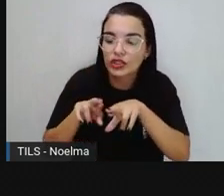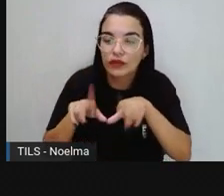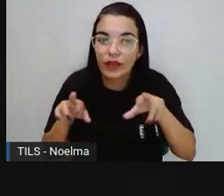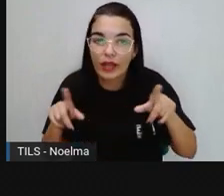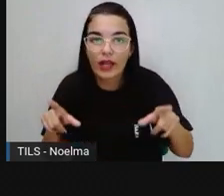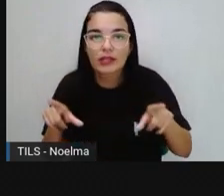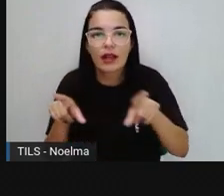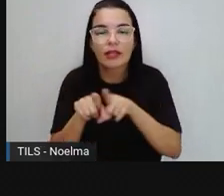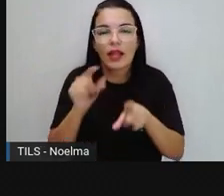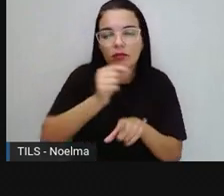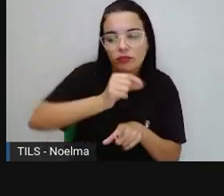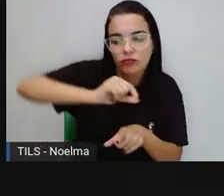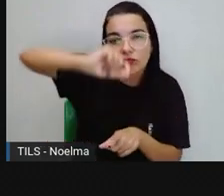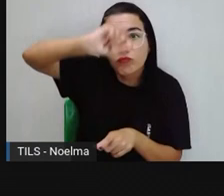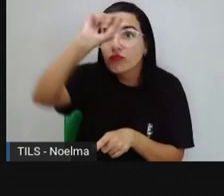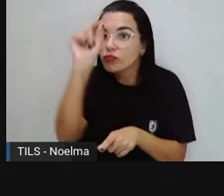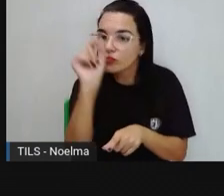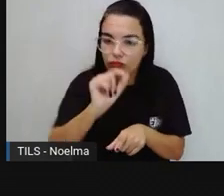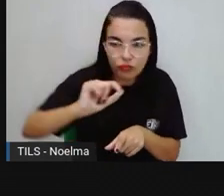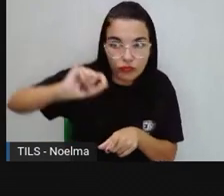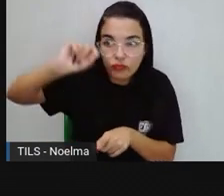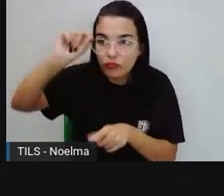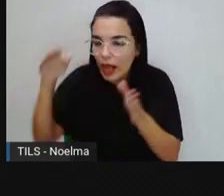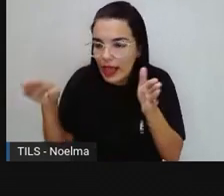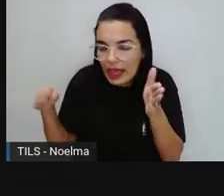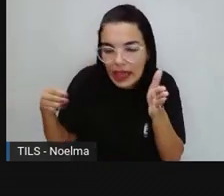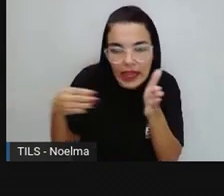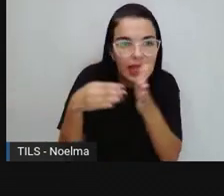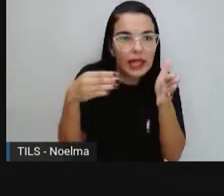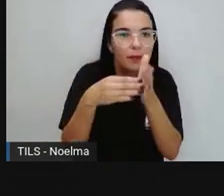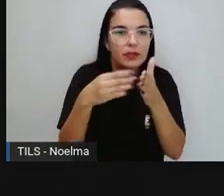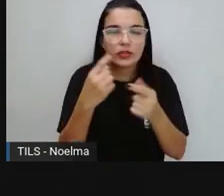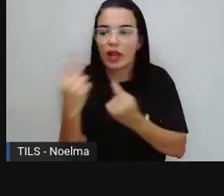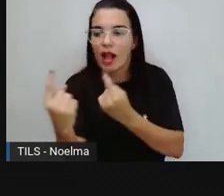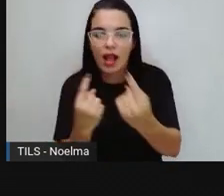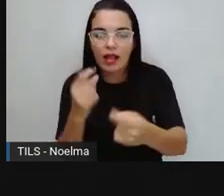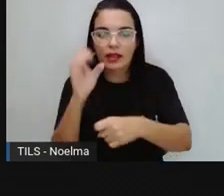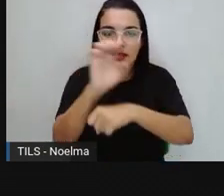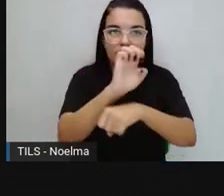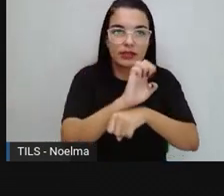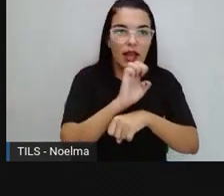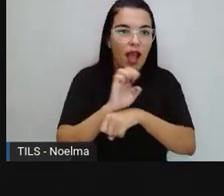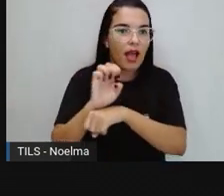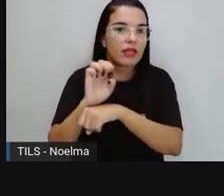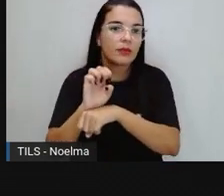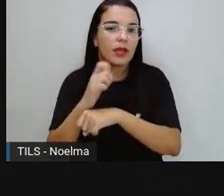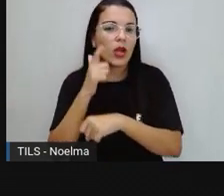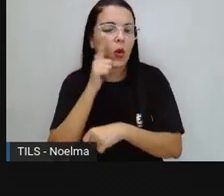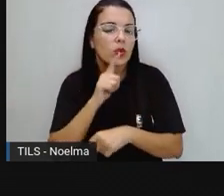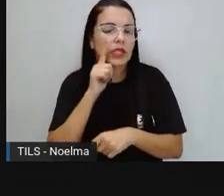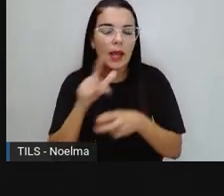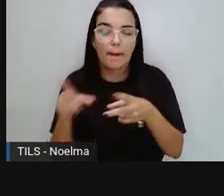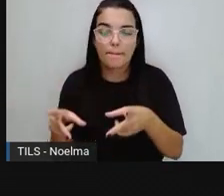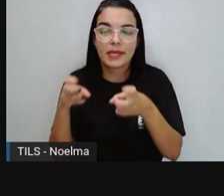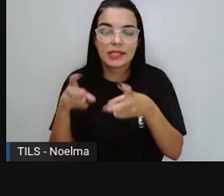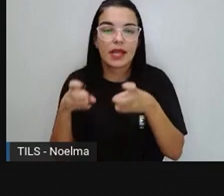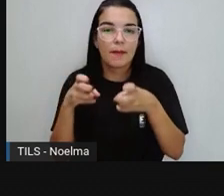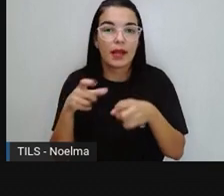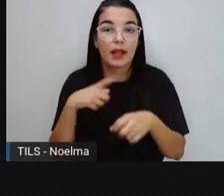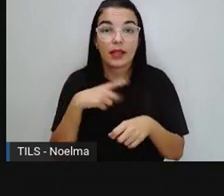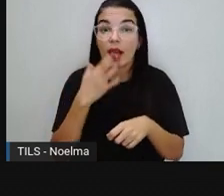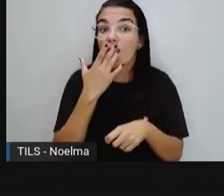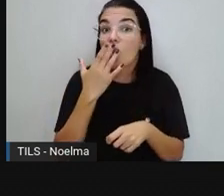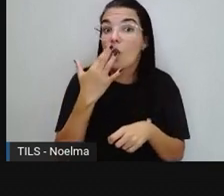fazem fazem aí os limites de cada estado e a gente consegue perceber através das cores